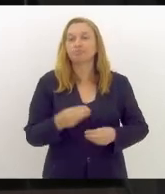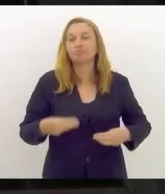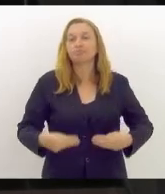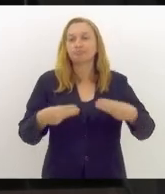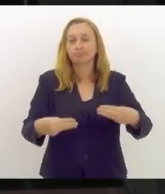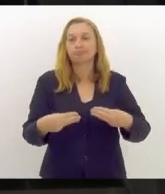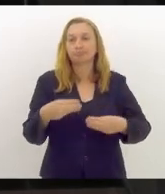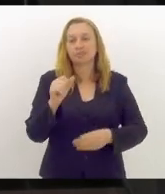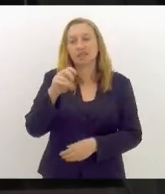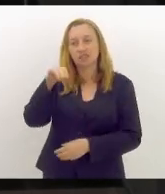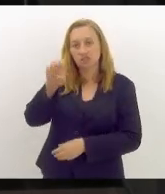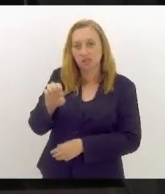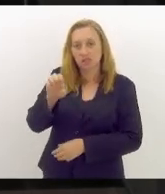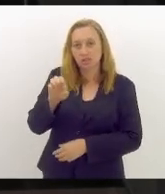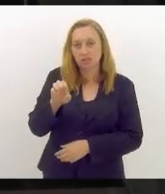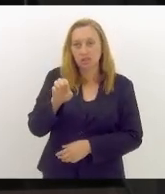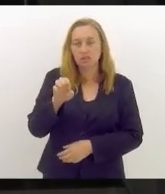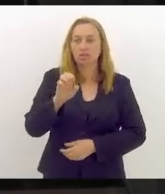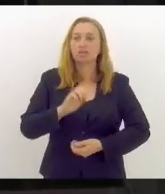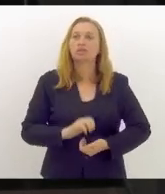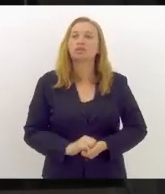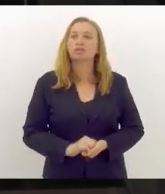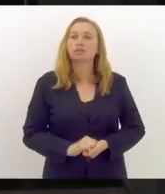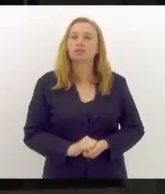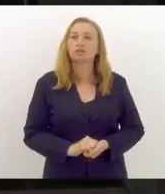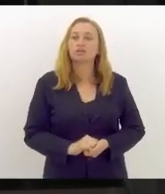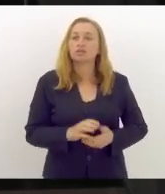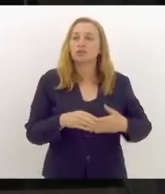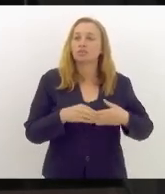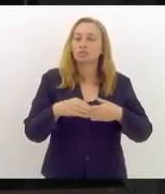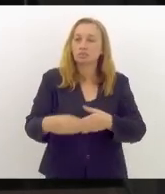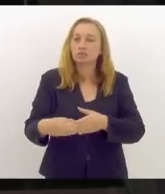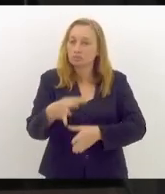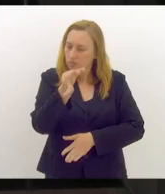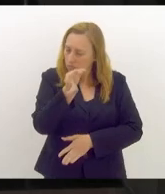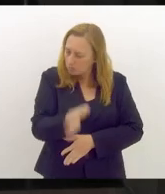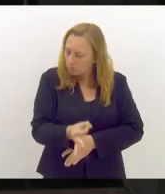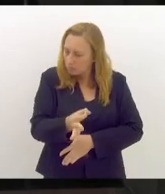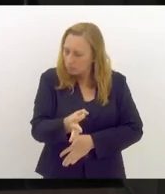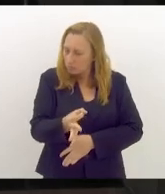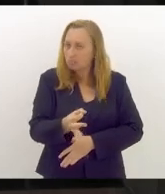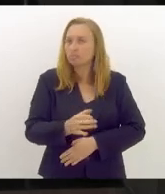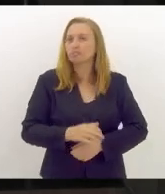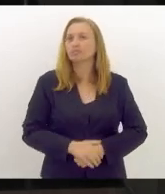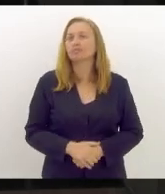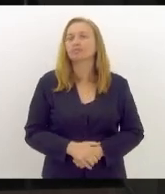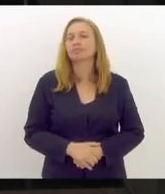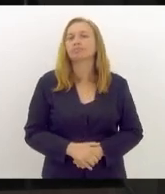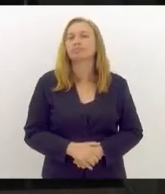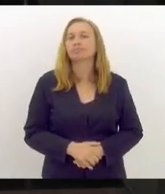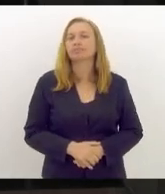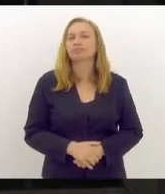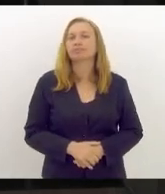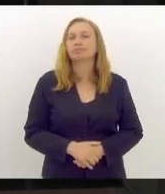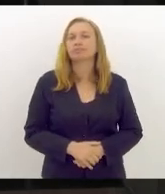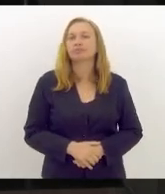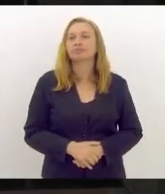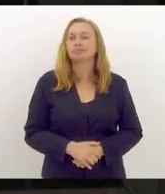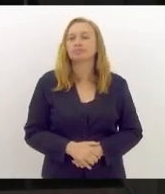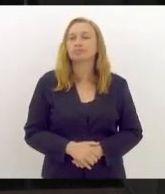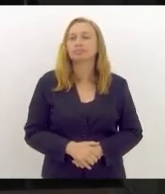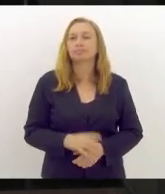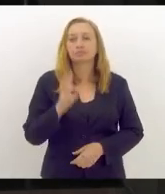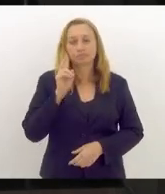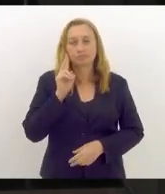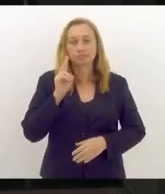Alexandre de Moraes, que conduziu corretamente o pleito via Supremo